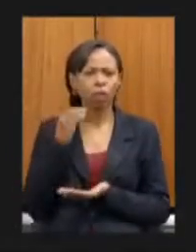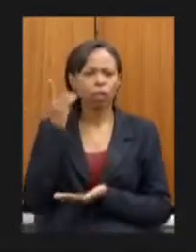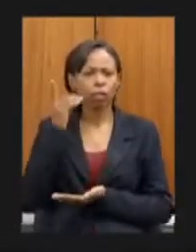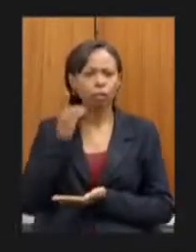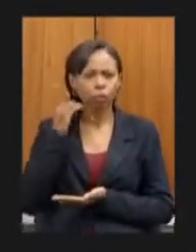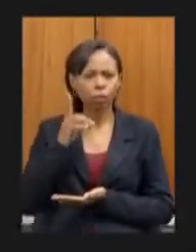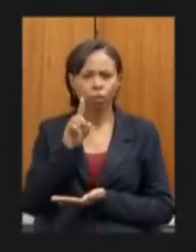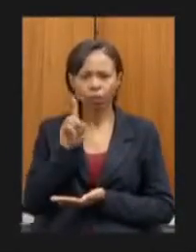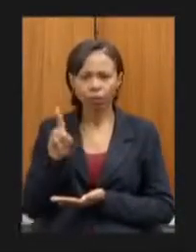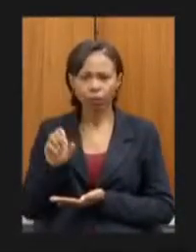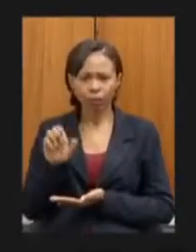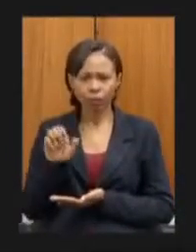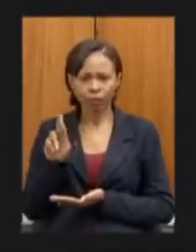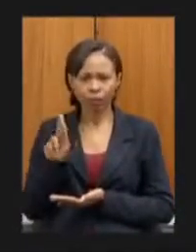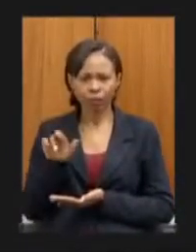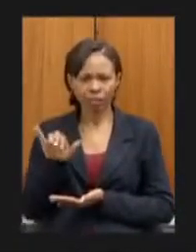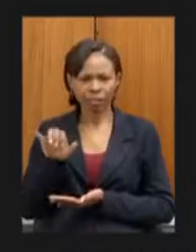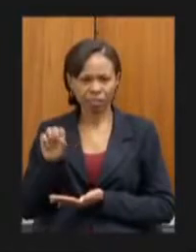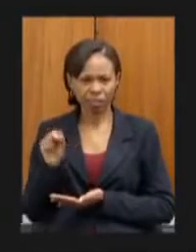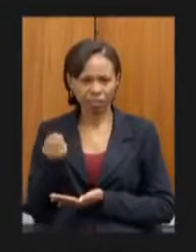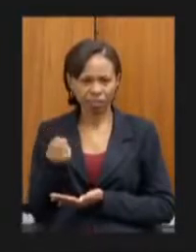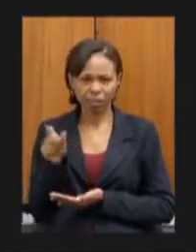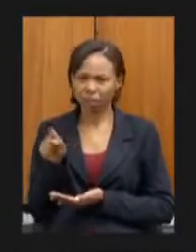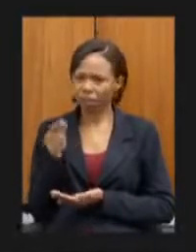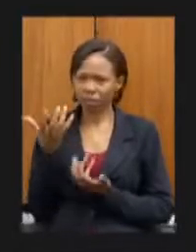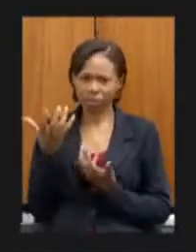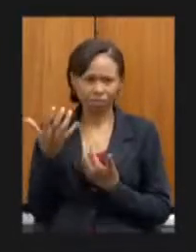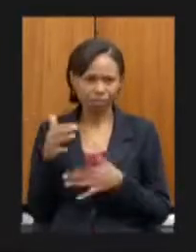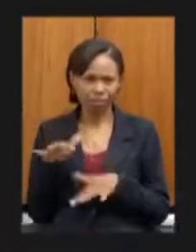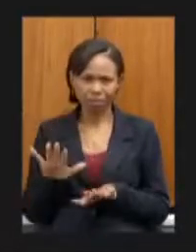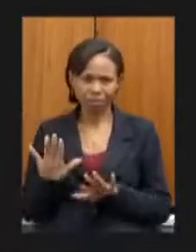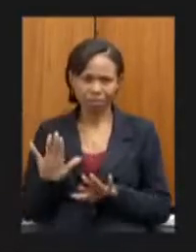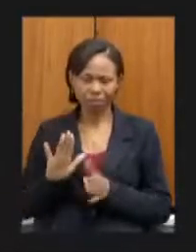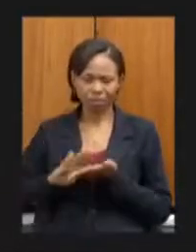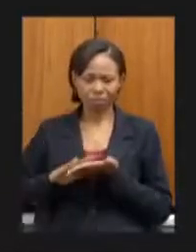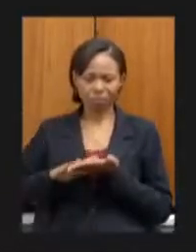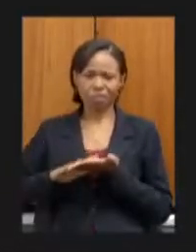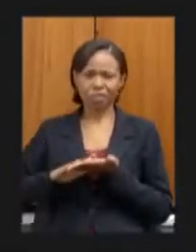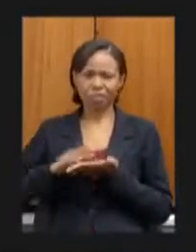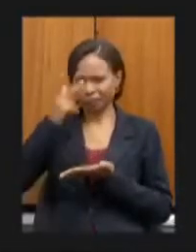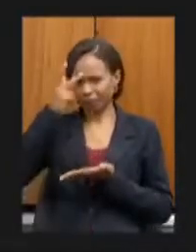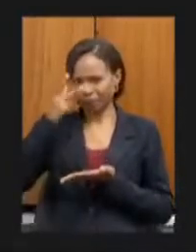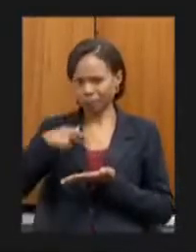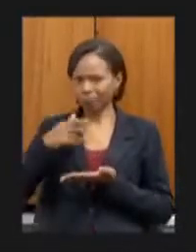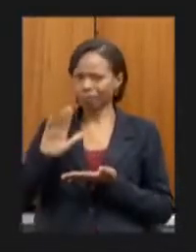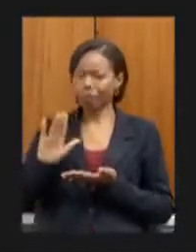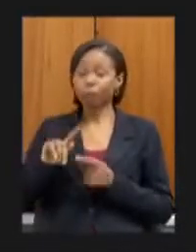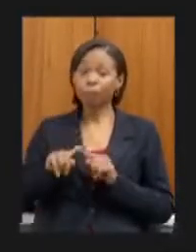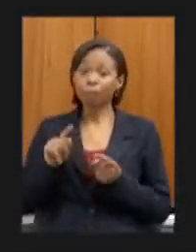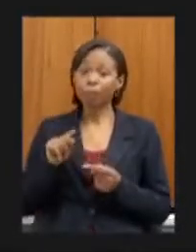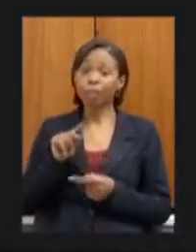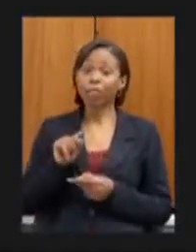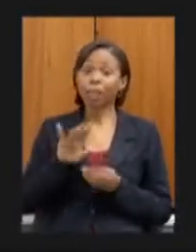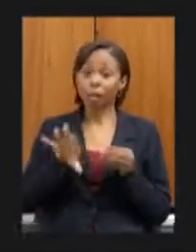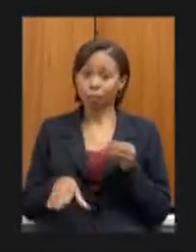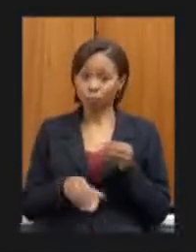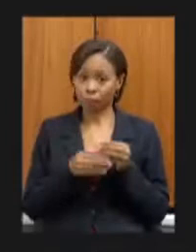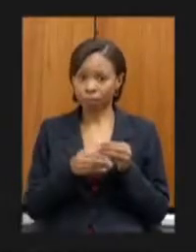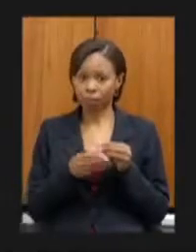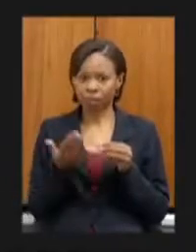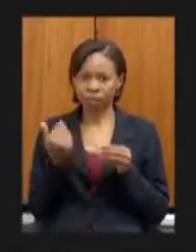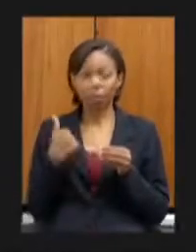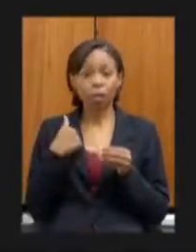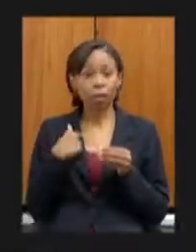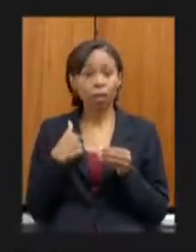por não querer fazer um elogio próprio mas a emenda que viabilizou eu fui